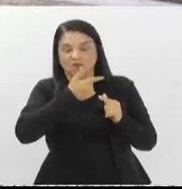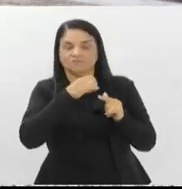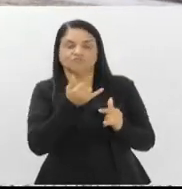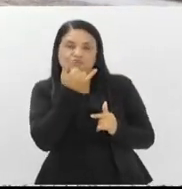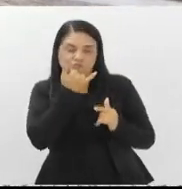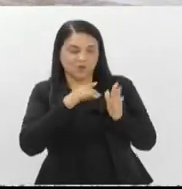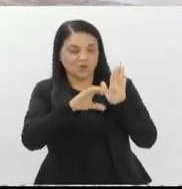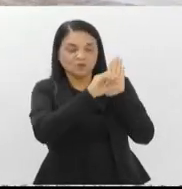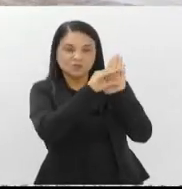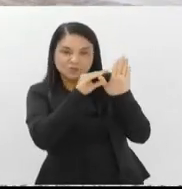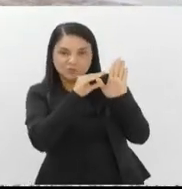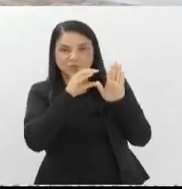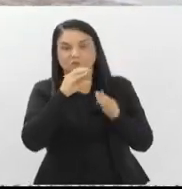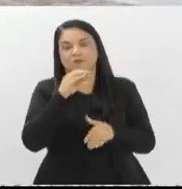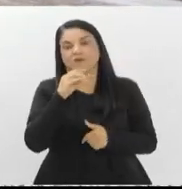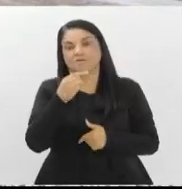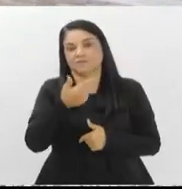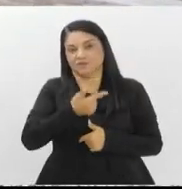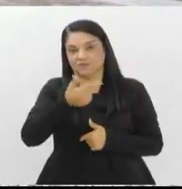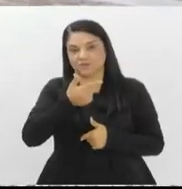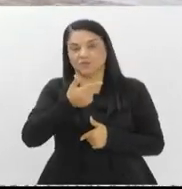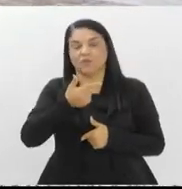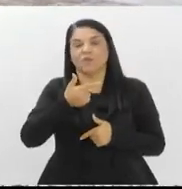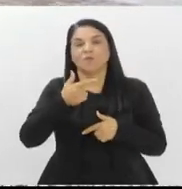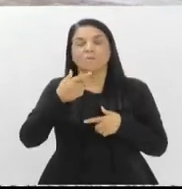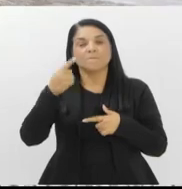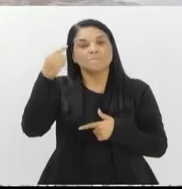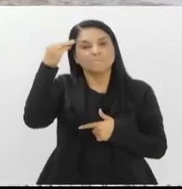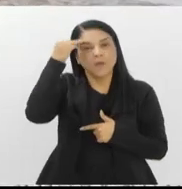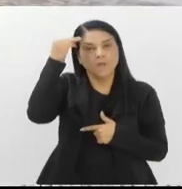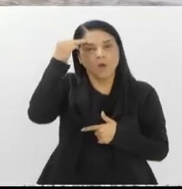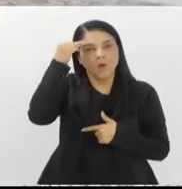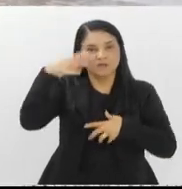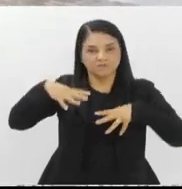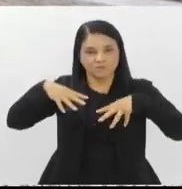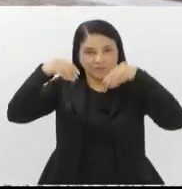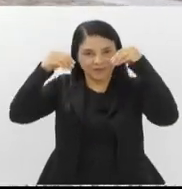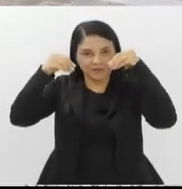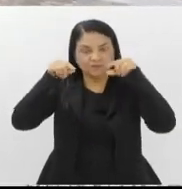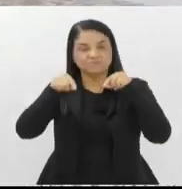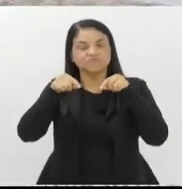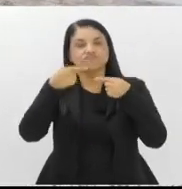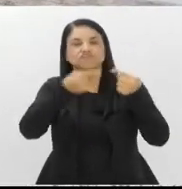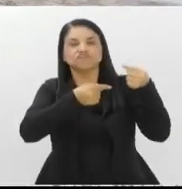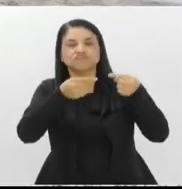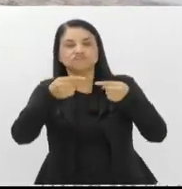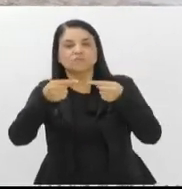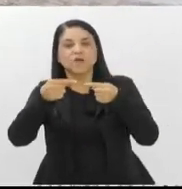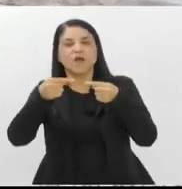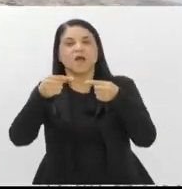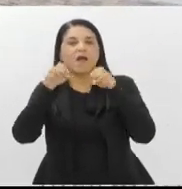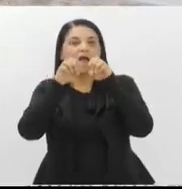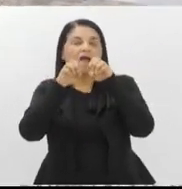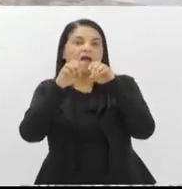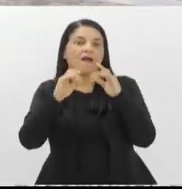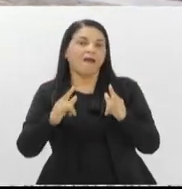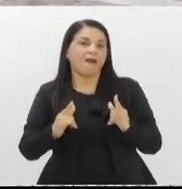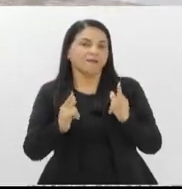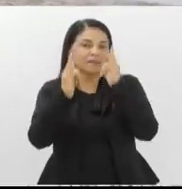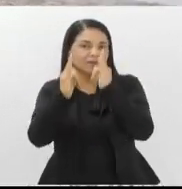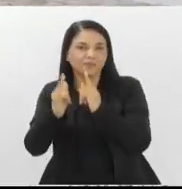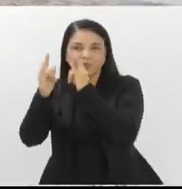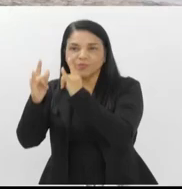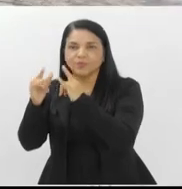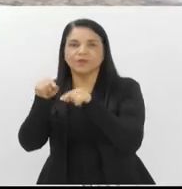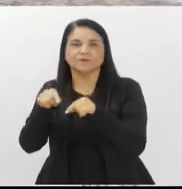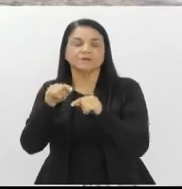Palácio da Memória, em nós discutimos as transformações da arquitetura da cidade do Rio de Janeiro. Época da construção do Museu Histórico Nacional,